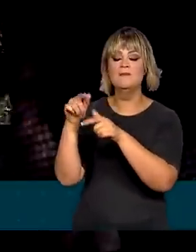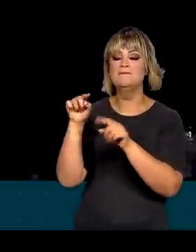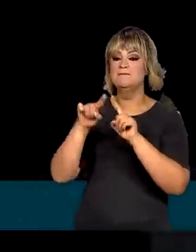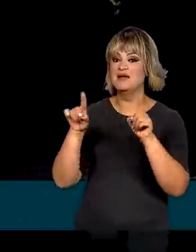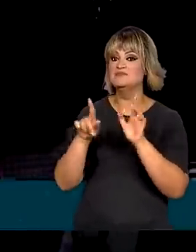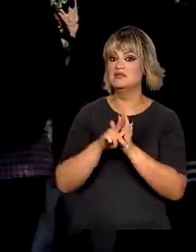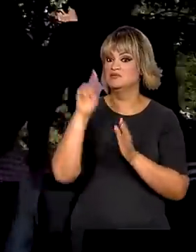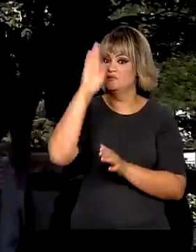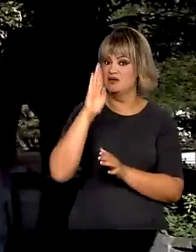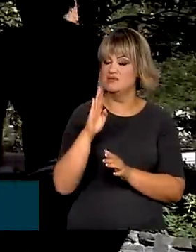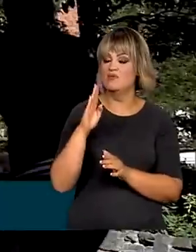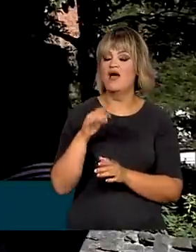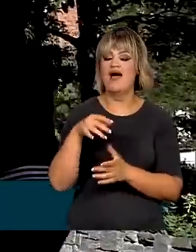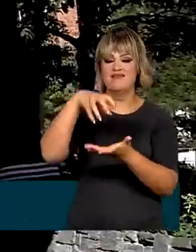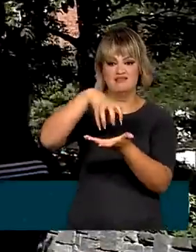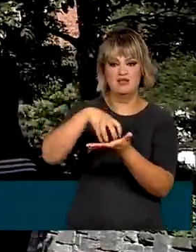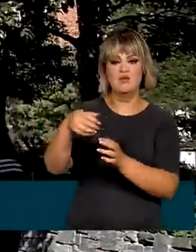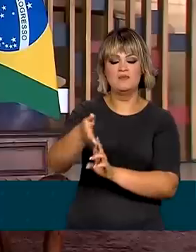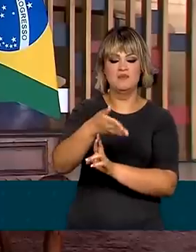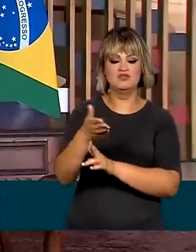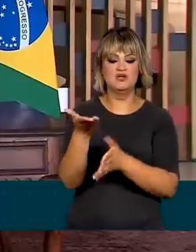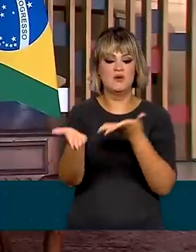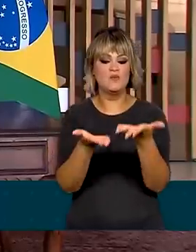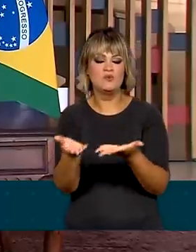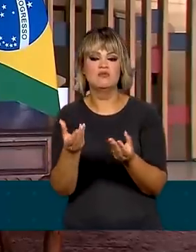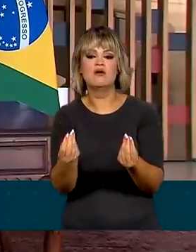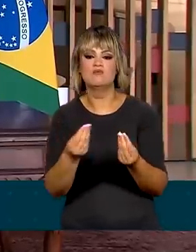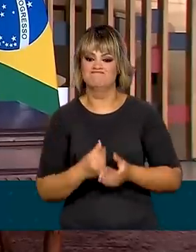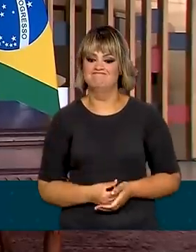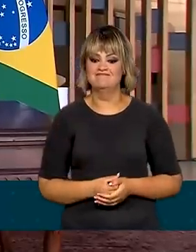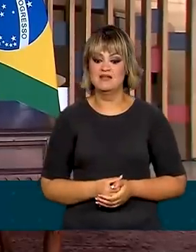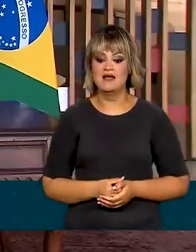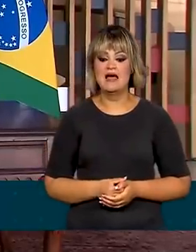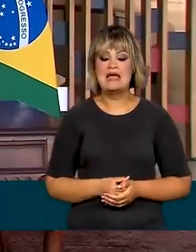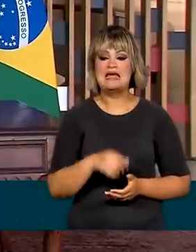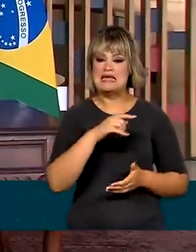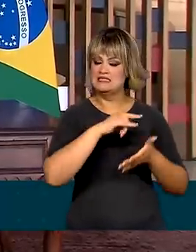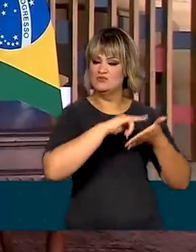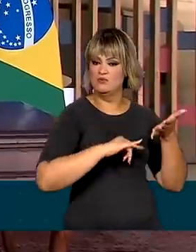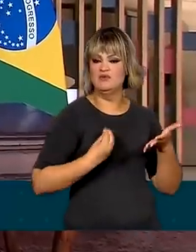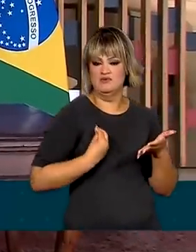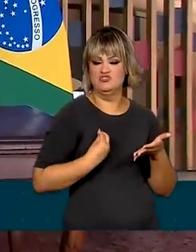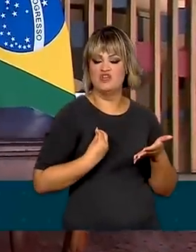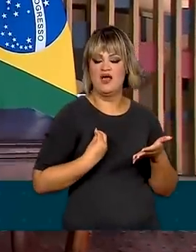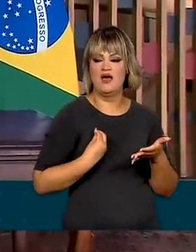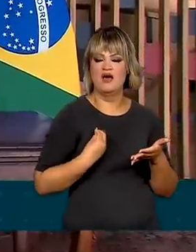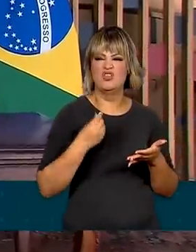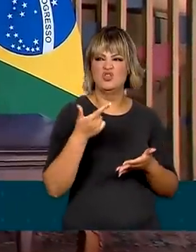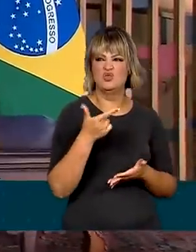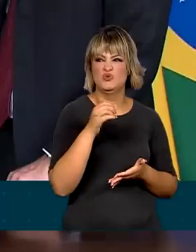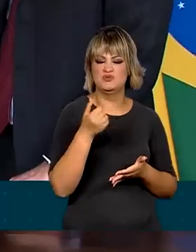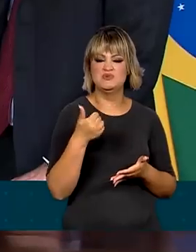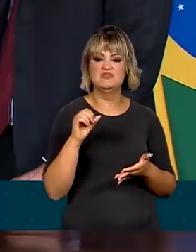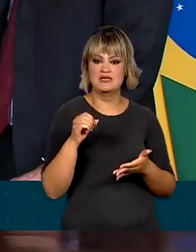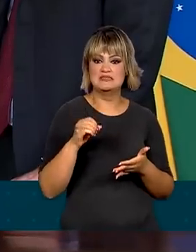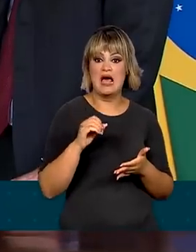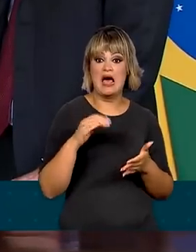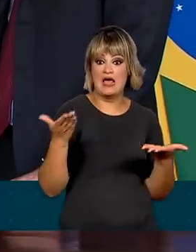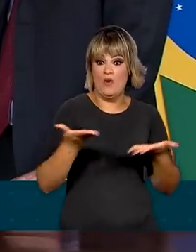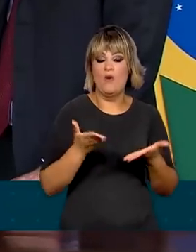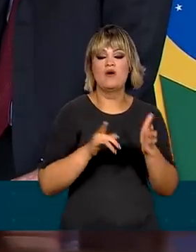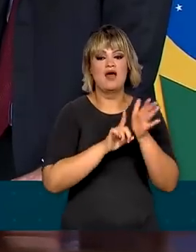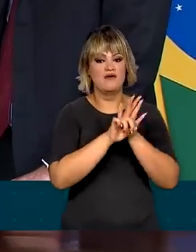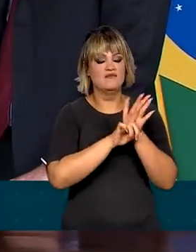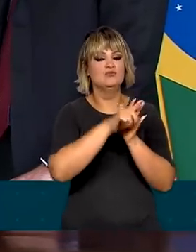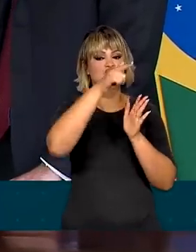segundo o Ministério das Relações Exteriores. Esta é a primeira revisão geral do documento desde 2010 e traz novas